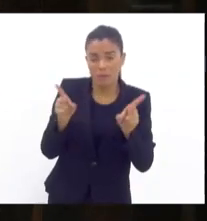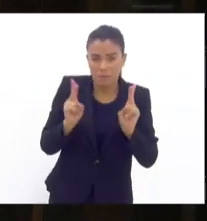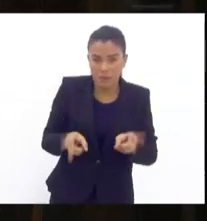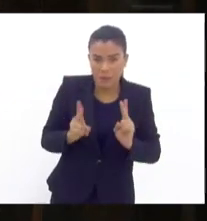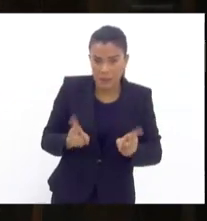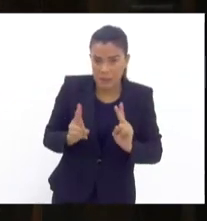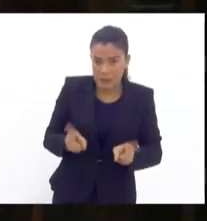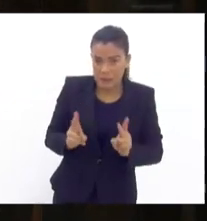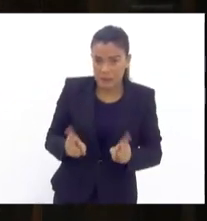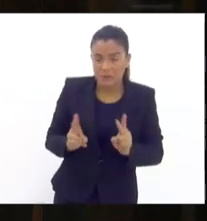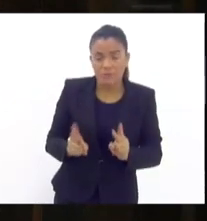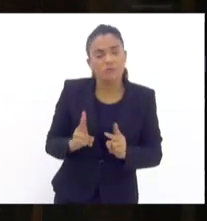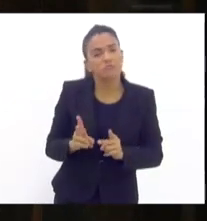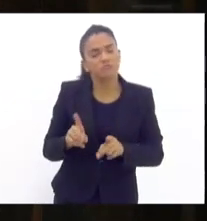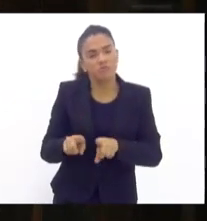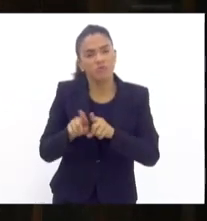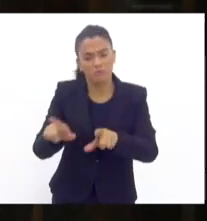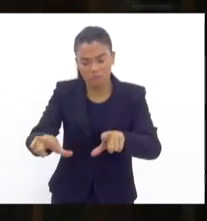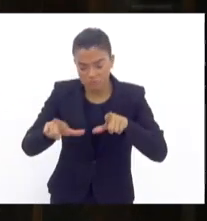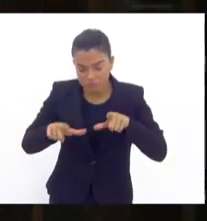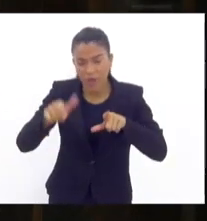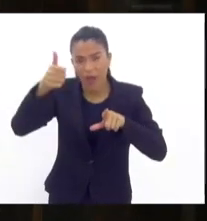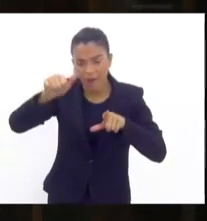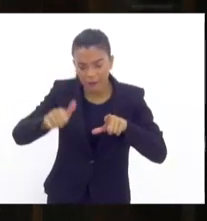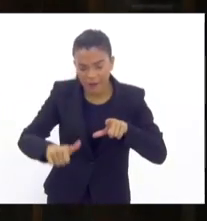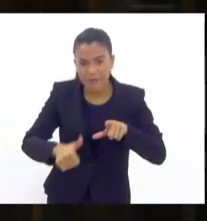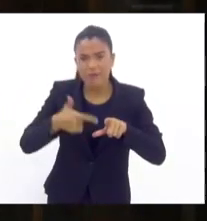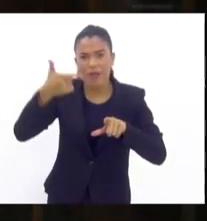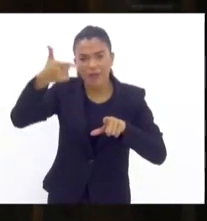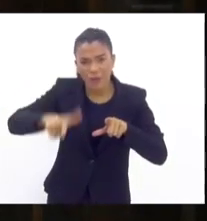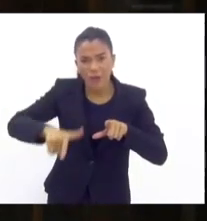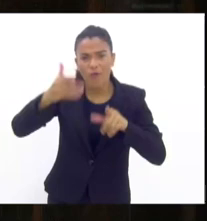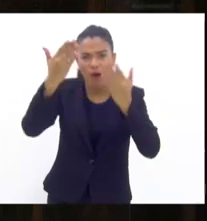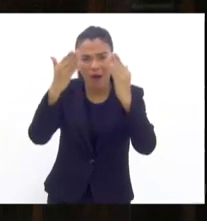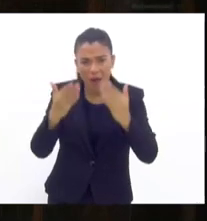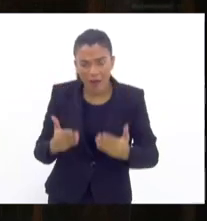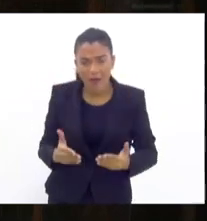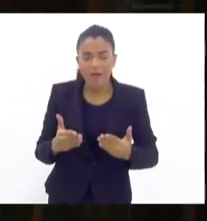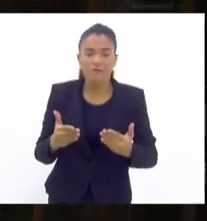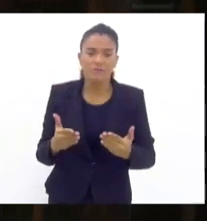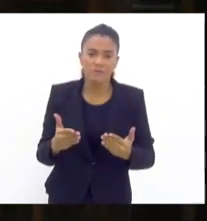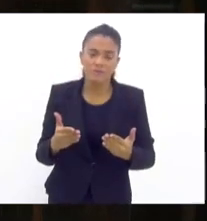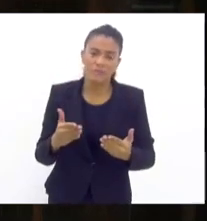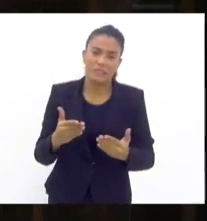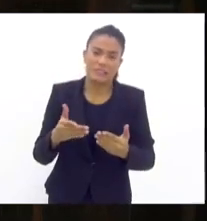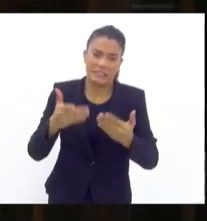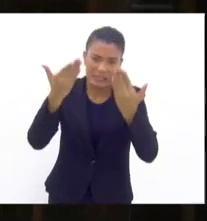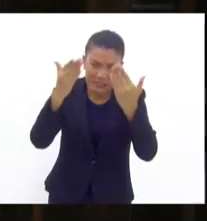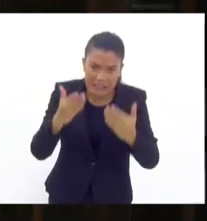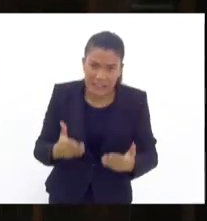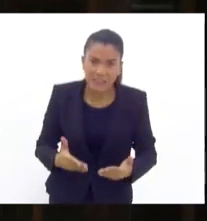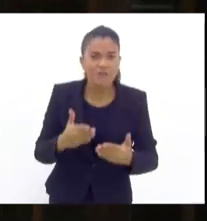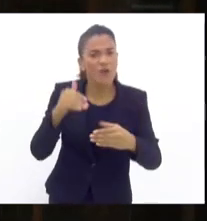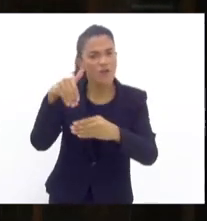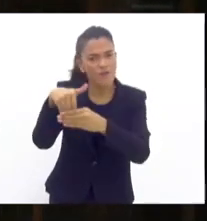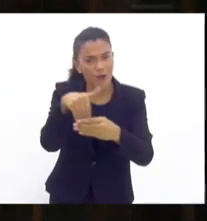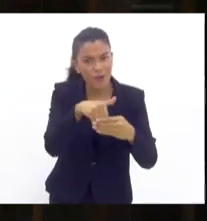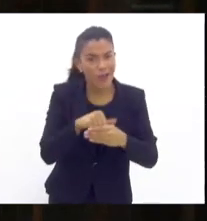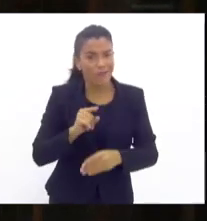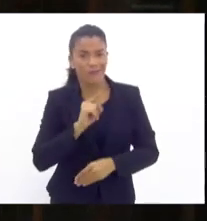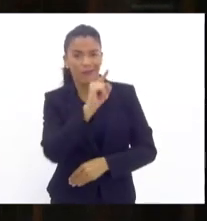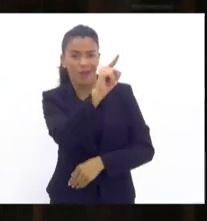apreciamos, recebemos, analisamos, reavaliamos e revisamos. E foi tudo votado em